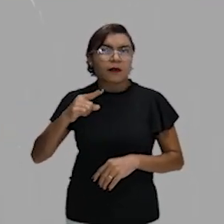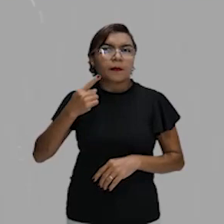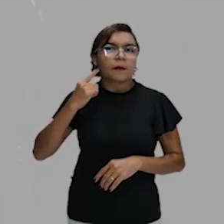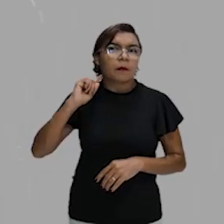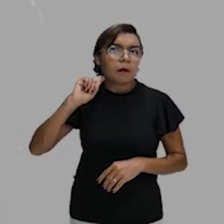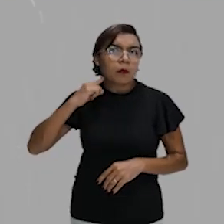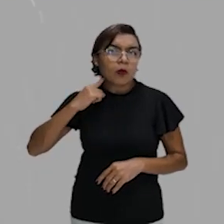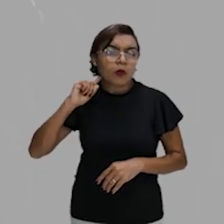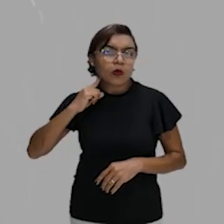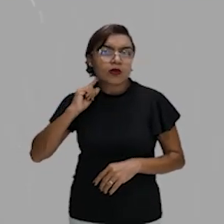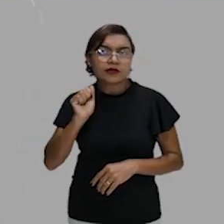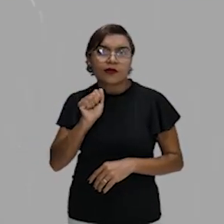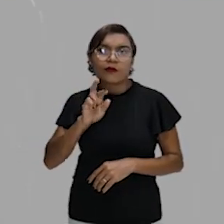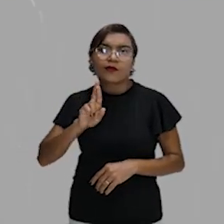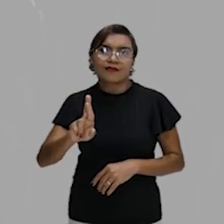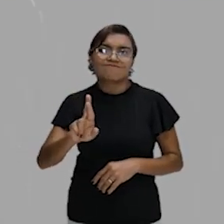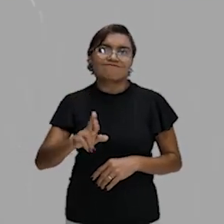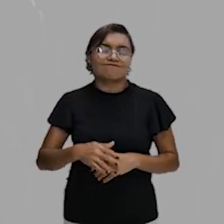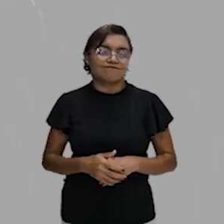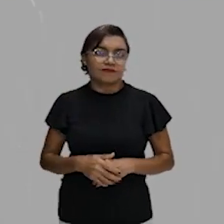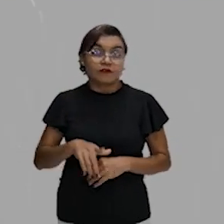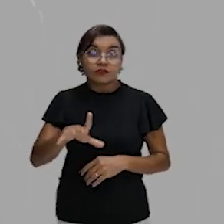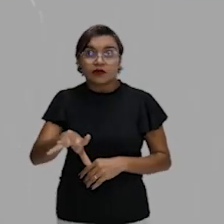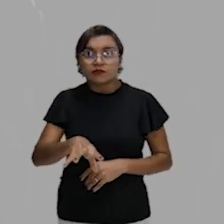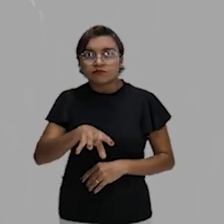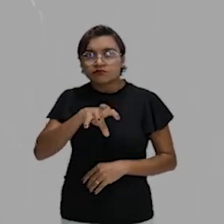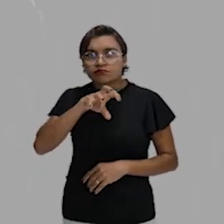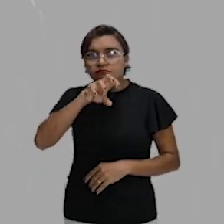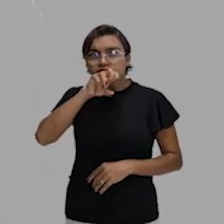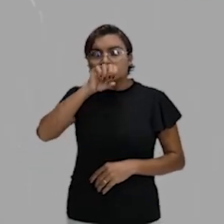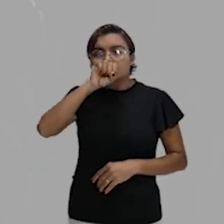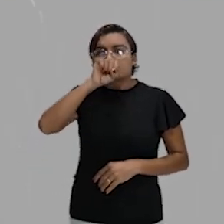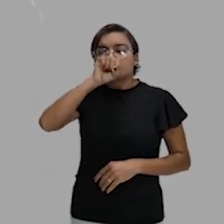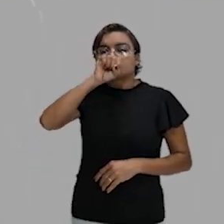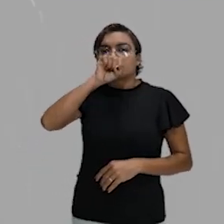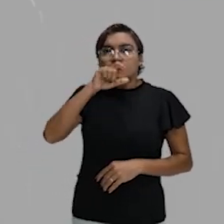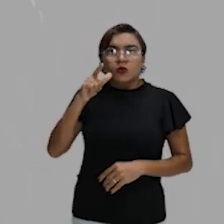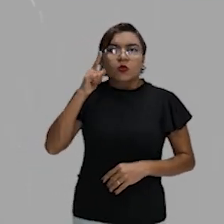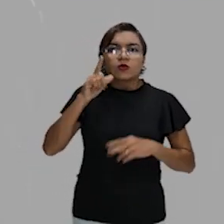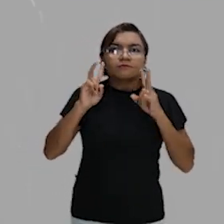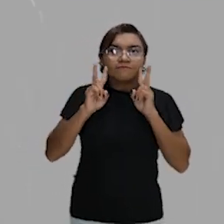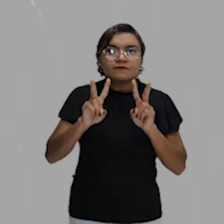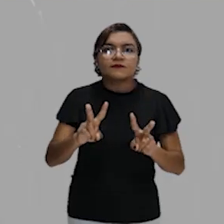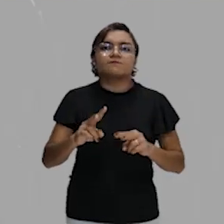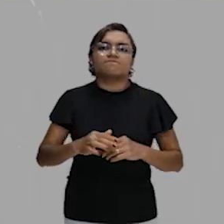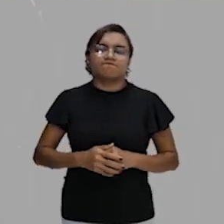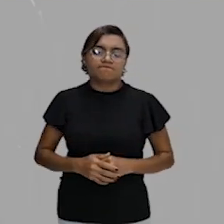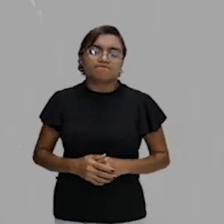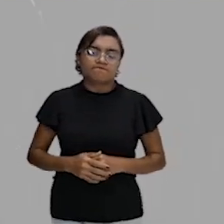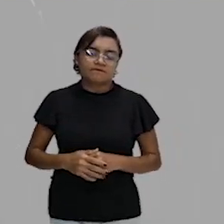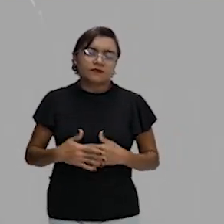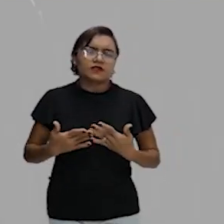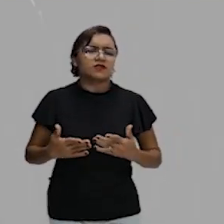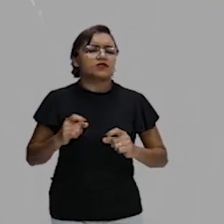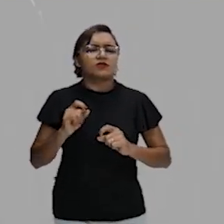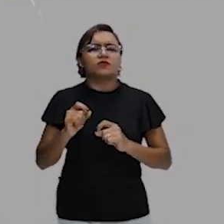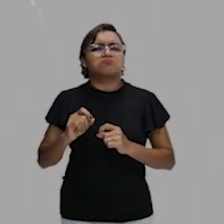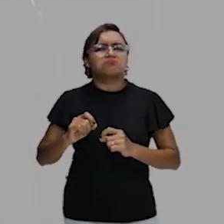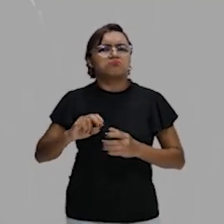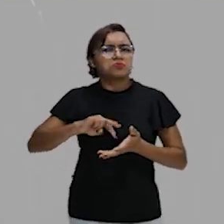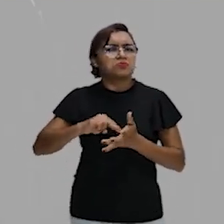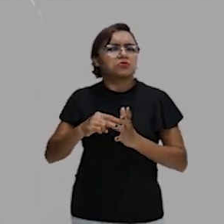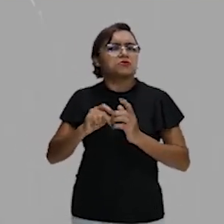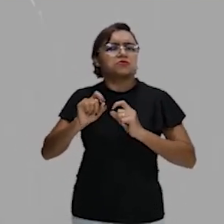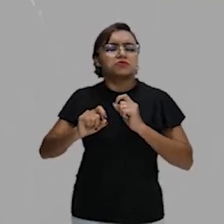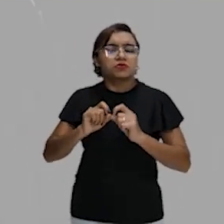ar, galera, tá certo? Você está inalando aquilo ali, eu consigo ver, gente, tá bom? Então, o eu estou falando?